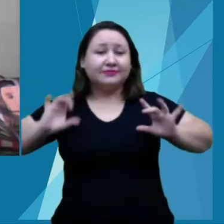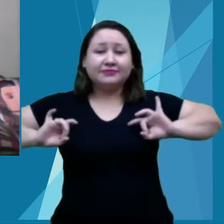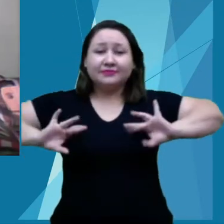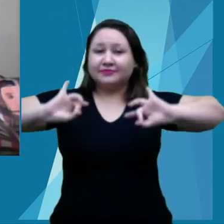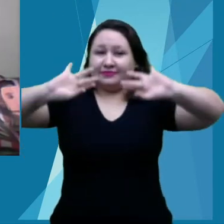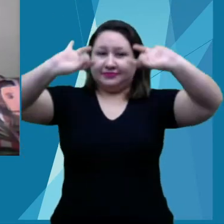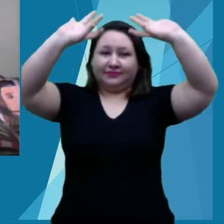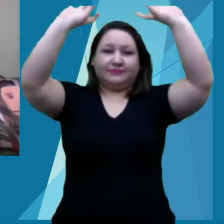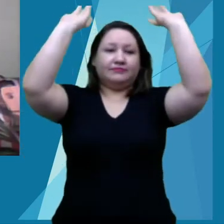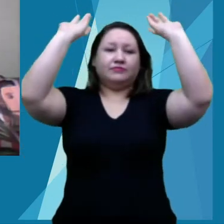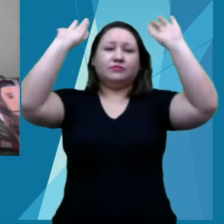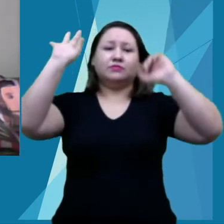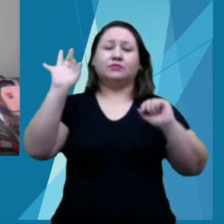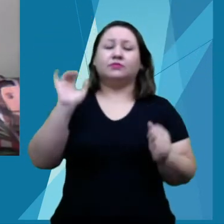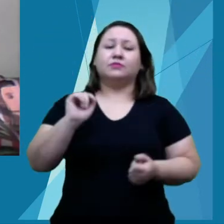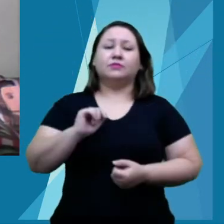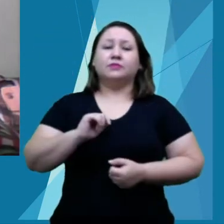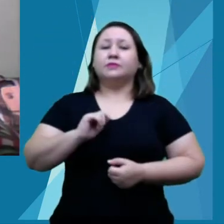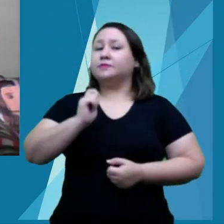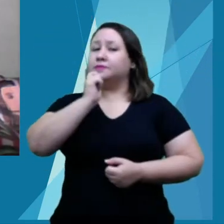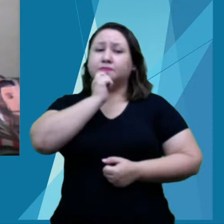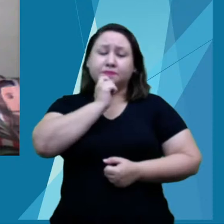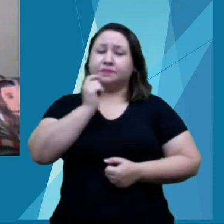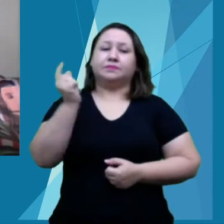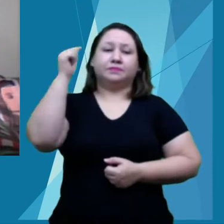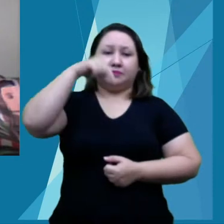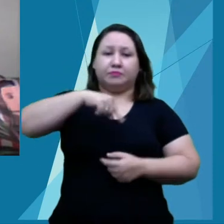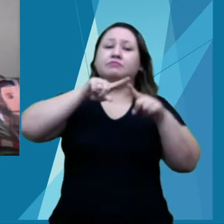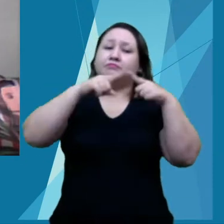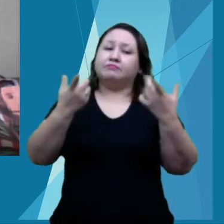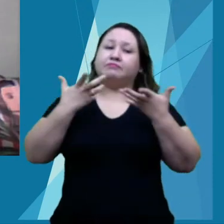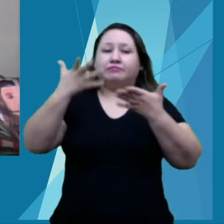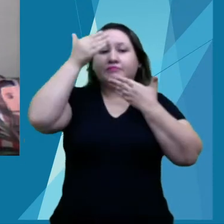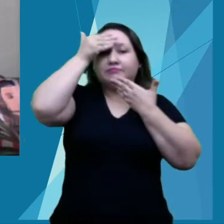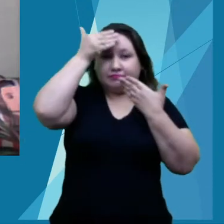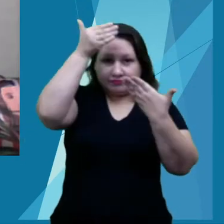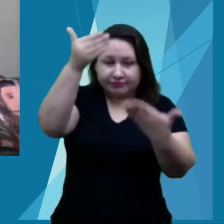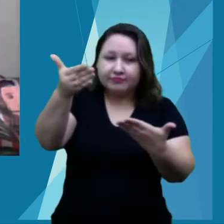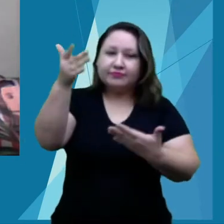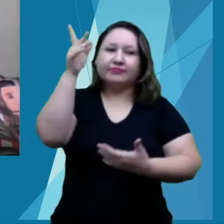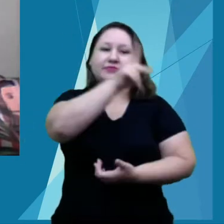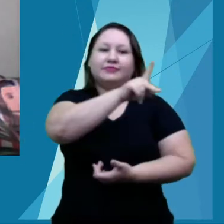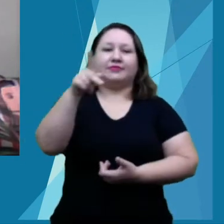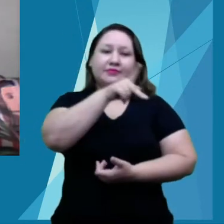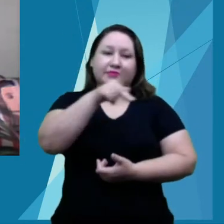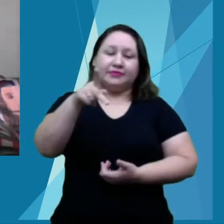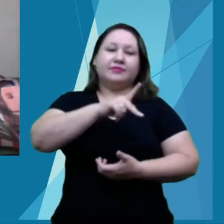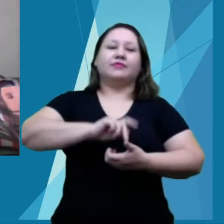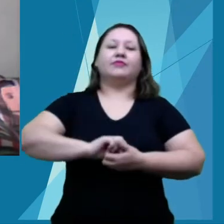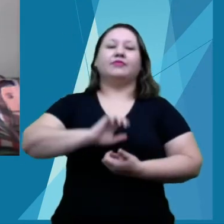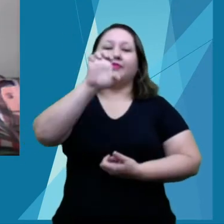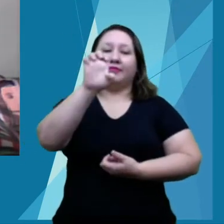que ainda não foram ditos seus nomes. Quero agradecer ao professor Evaldo, a Lisânia e toda a equipe da